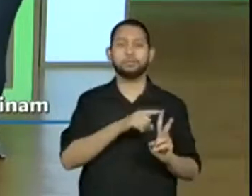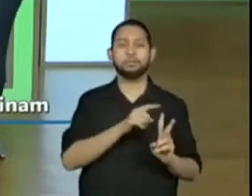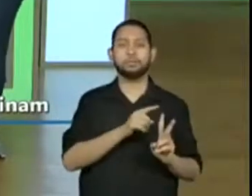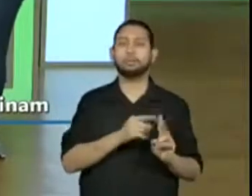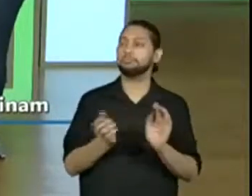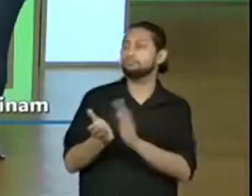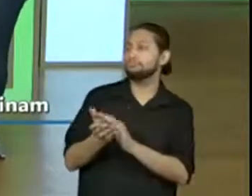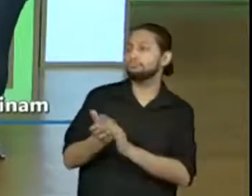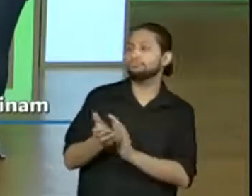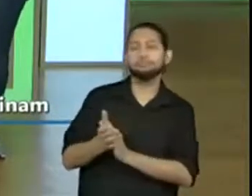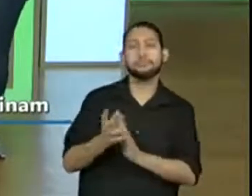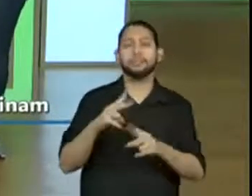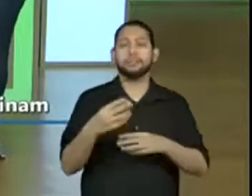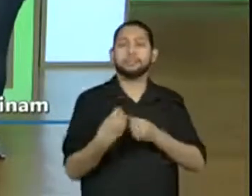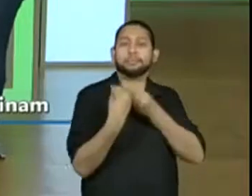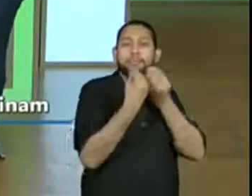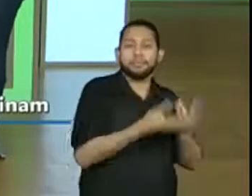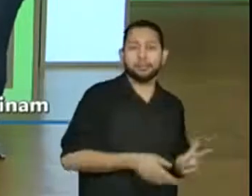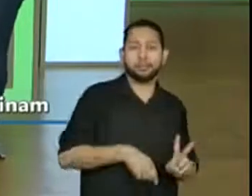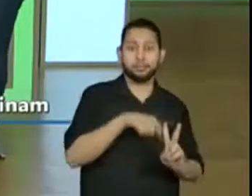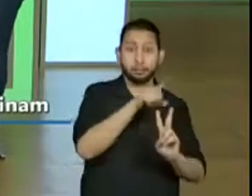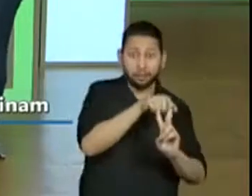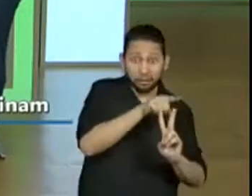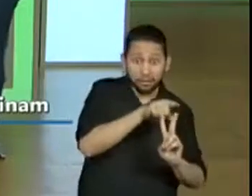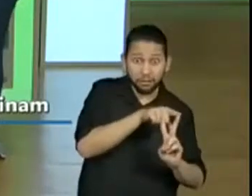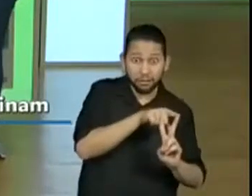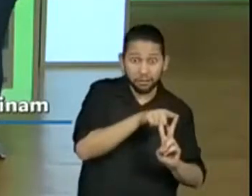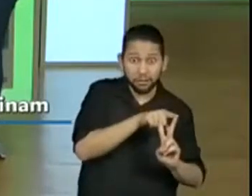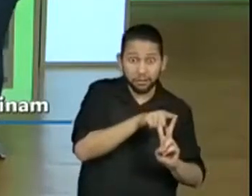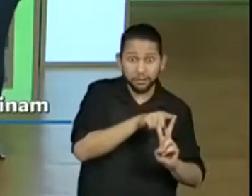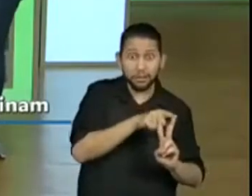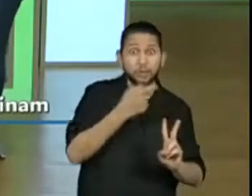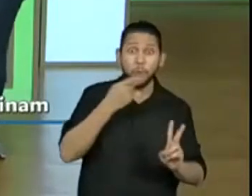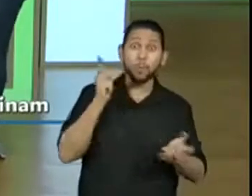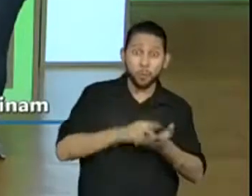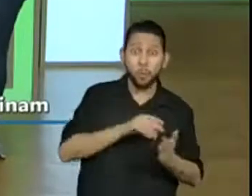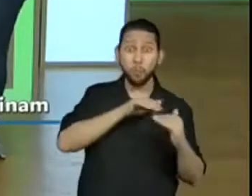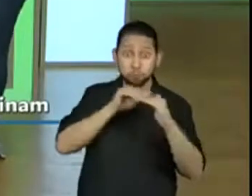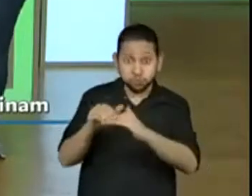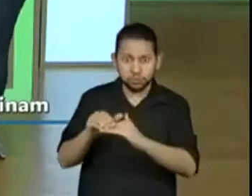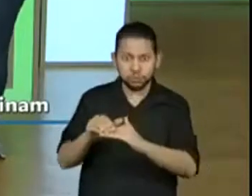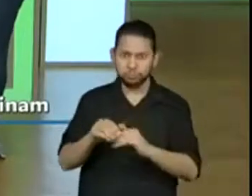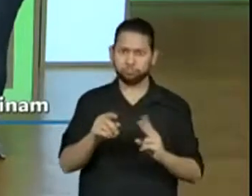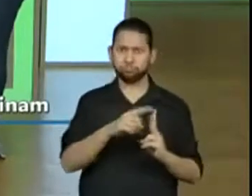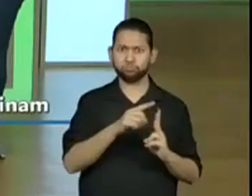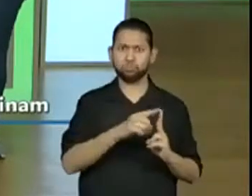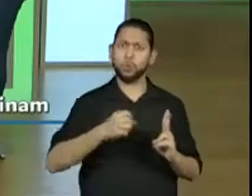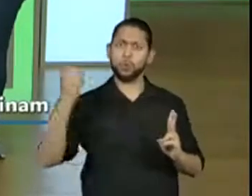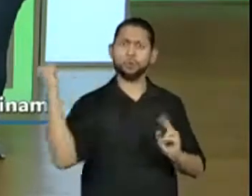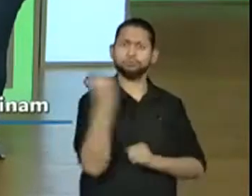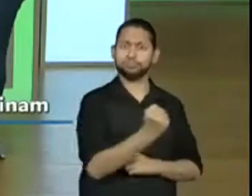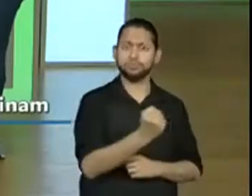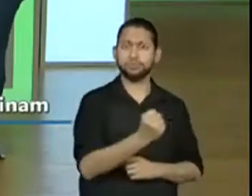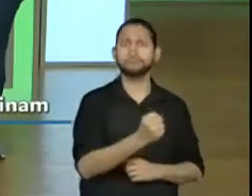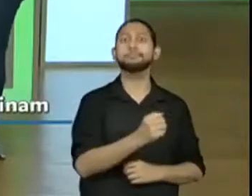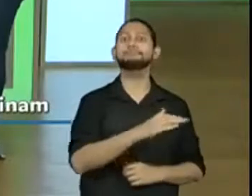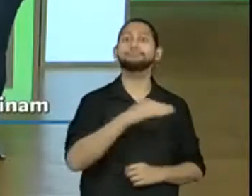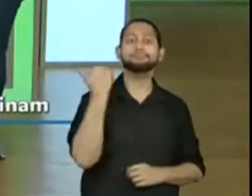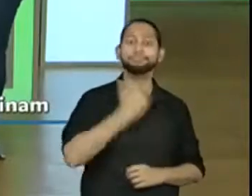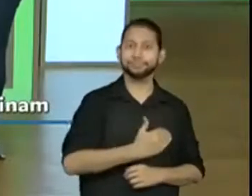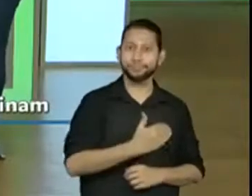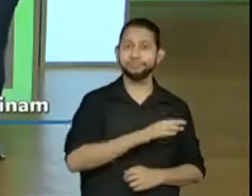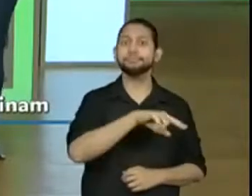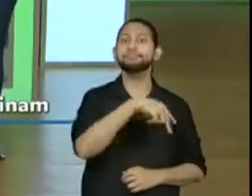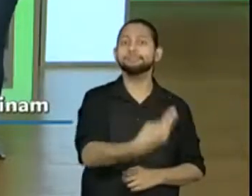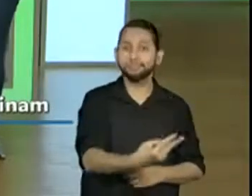Se você tentaria conversar com esse homem e ver que ele tem uma ideia errada de você como rei, olha só, podemos imaginar diversas coisas.